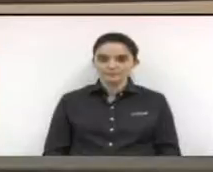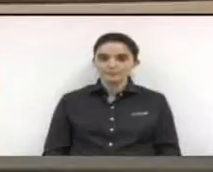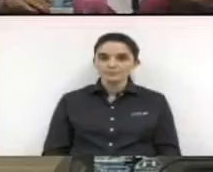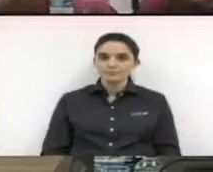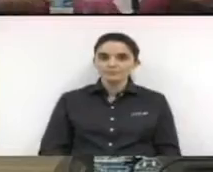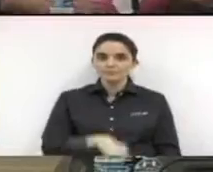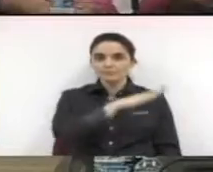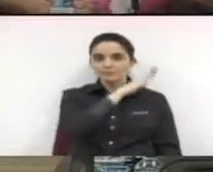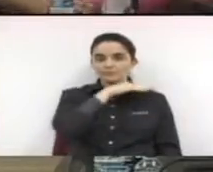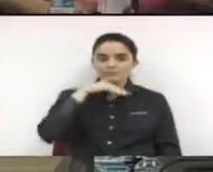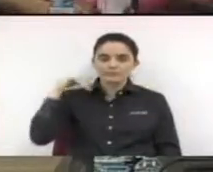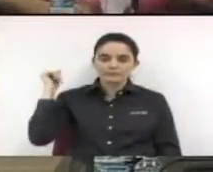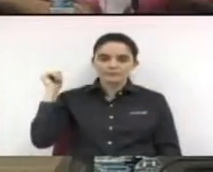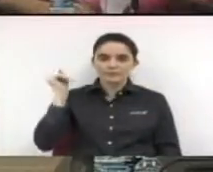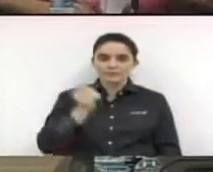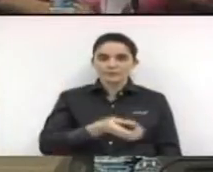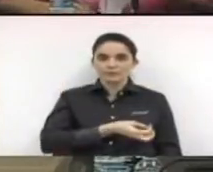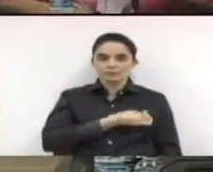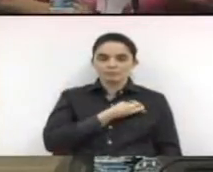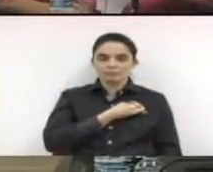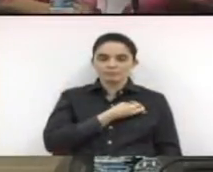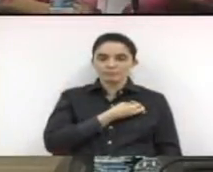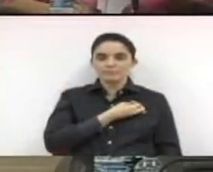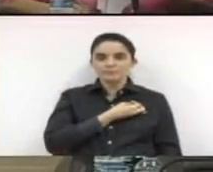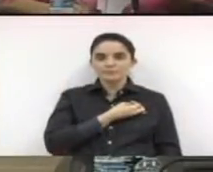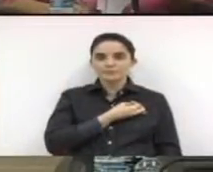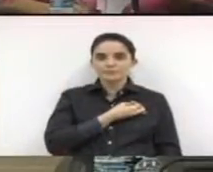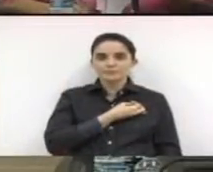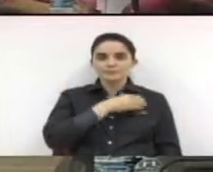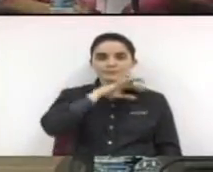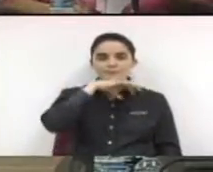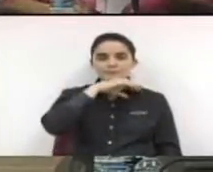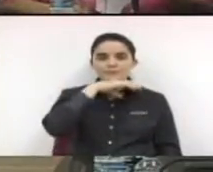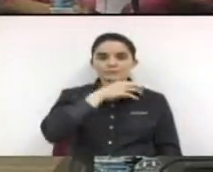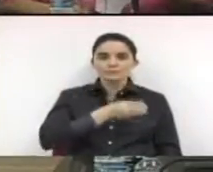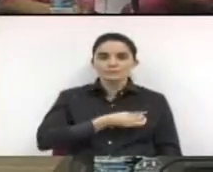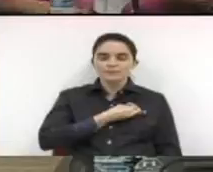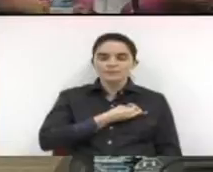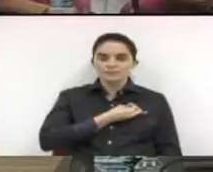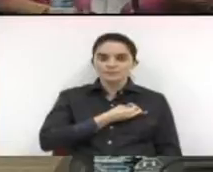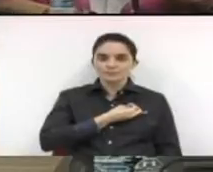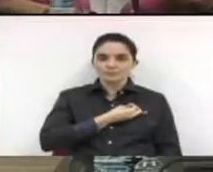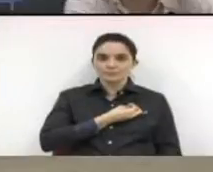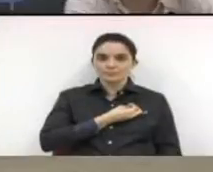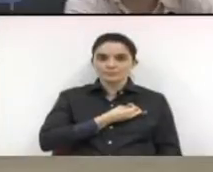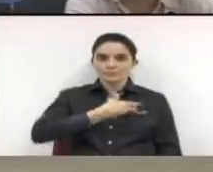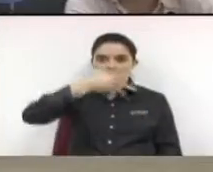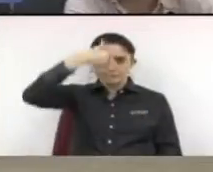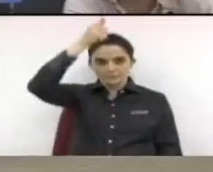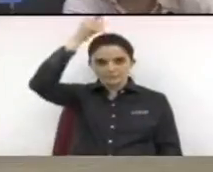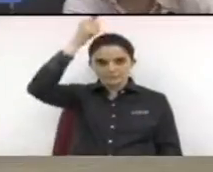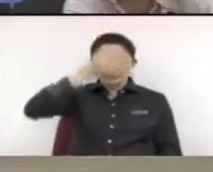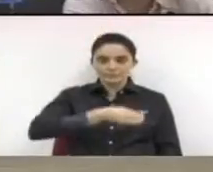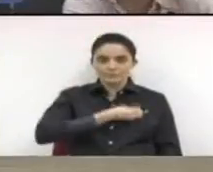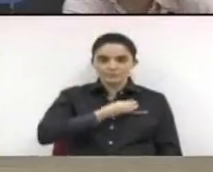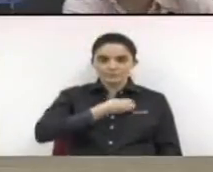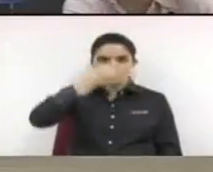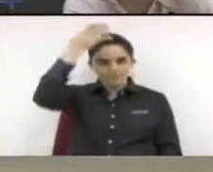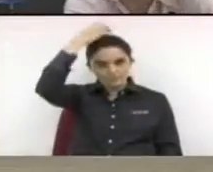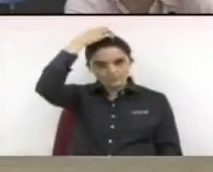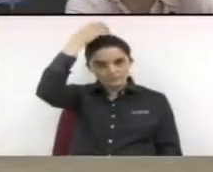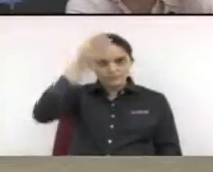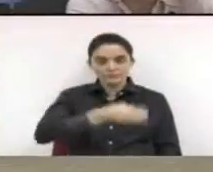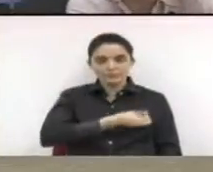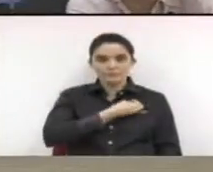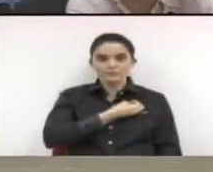Vereador Aloysio Marinho de Andrade? Presente. André Henrique da Silva? Presente. Toninho Franco? Presente. Darcy